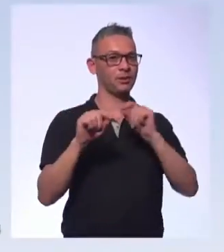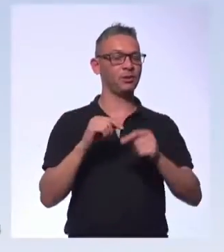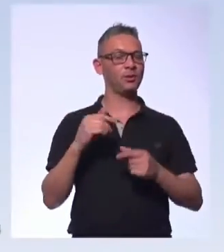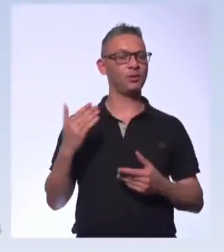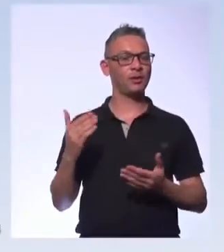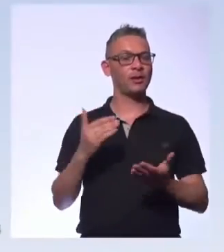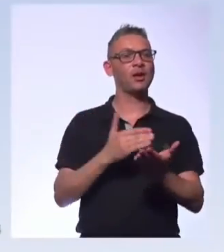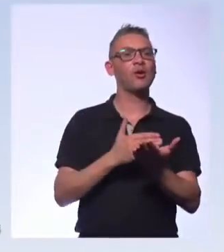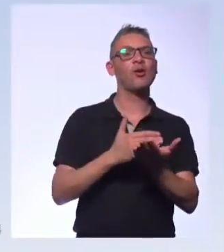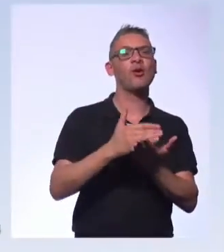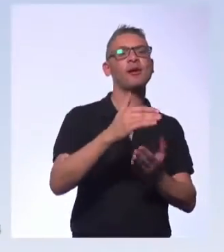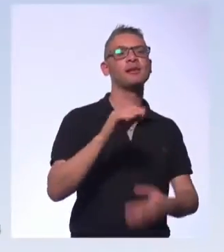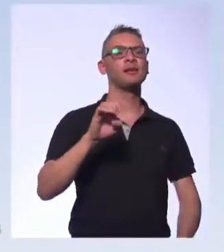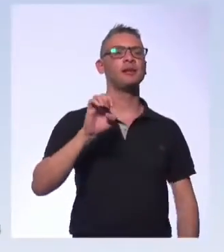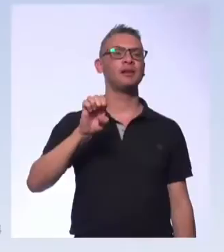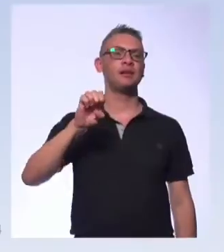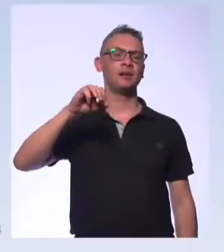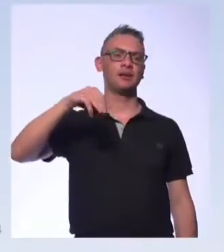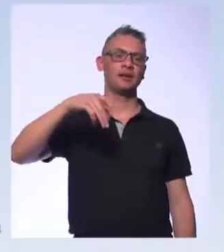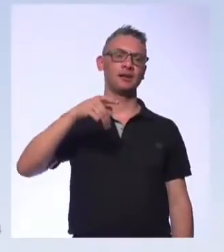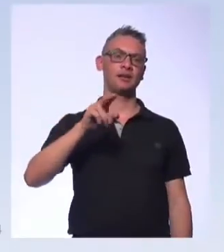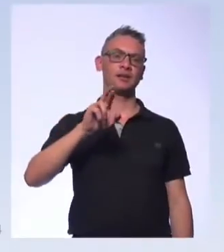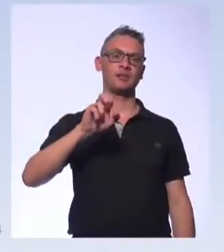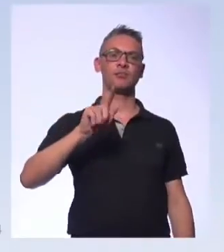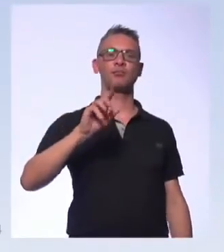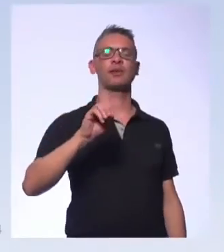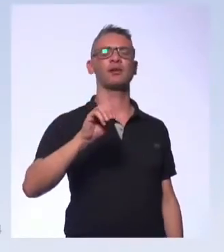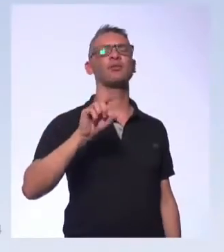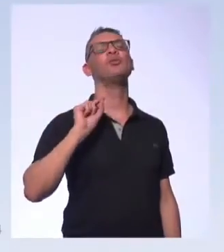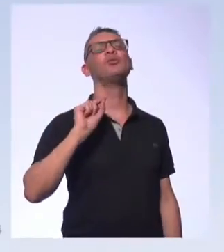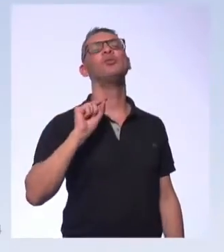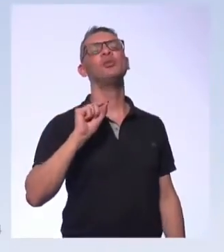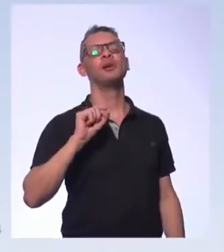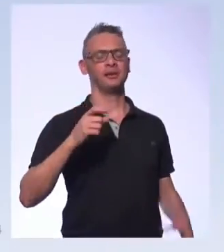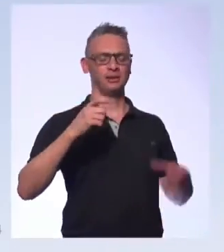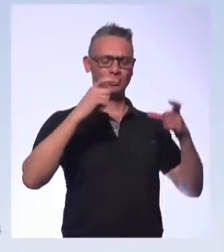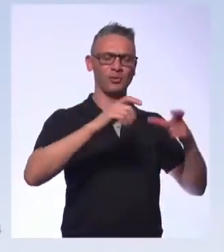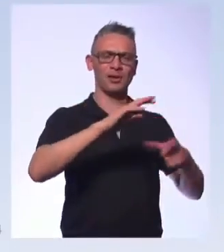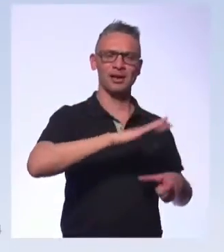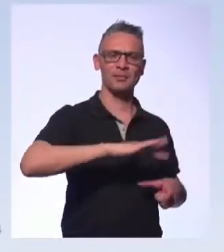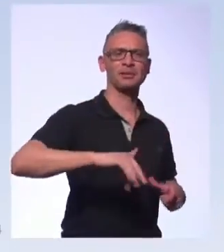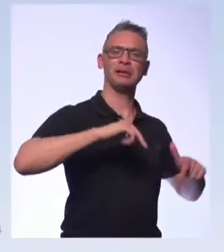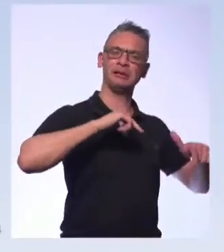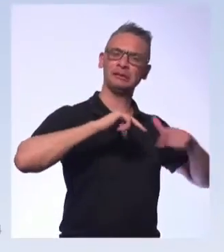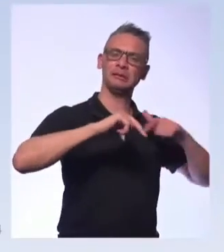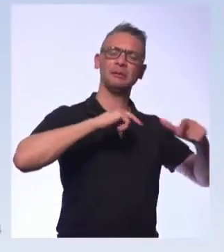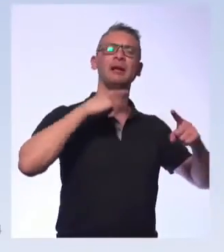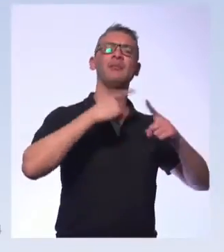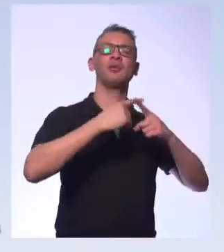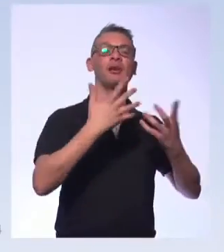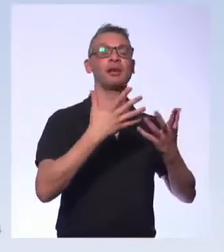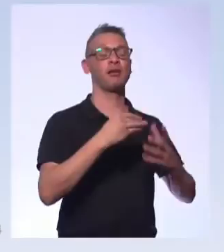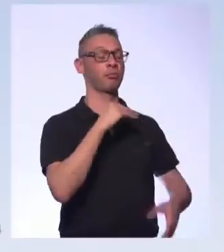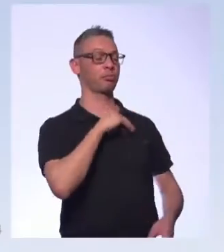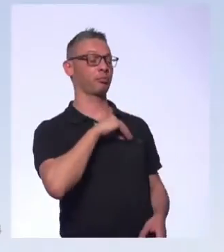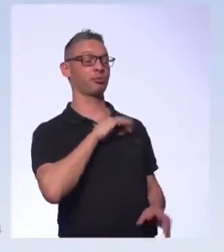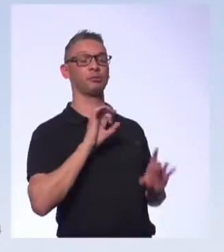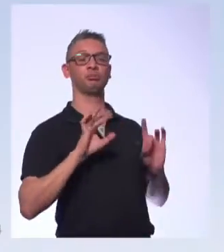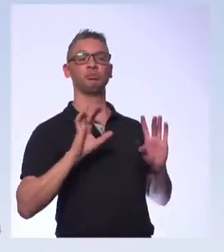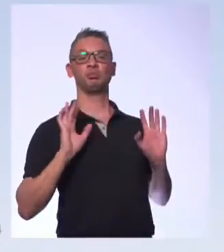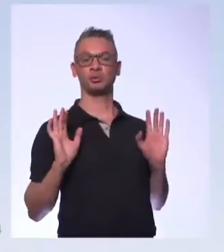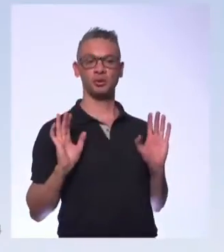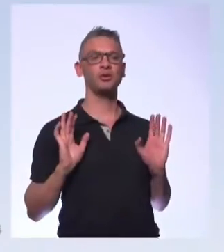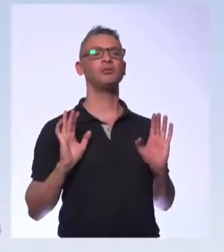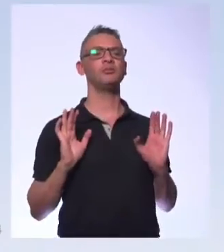A origem do emprego. Onde é o terreno que tá muito associado ao quê? A sobrevivência. Isso. É aquilo que você faz, você